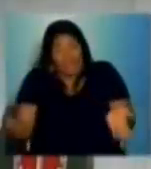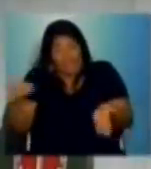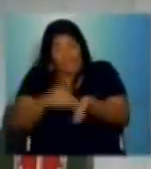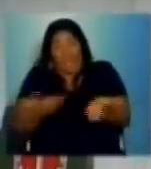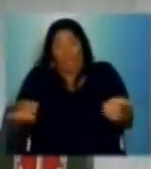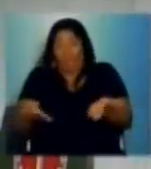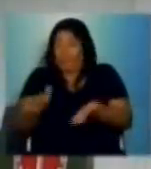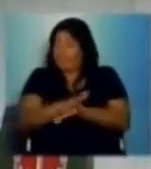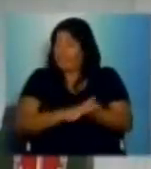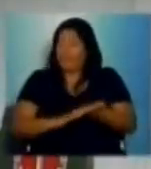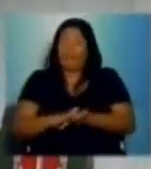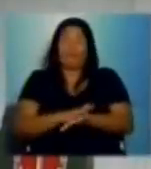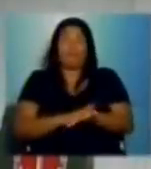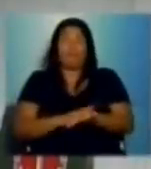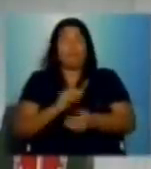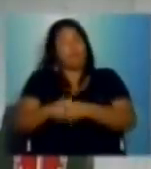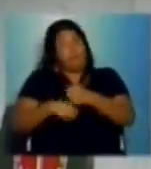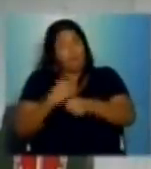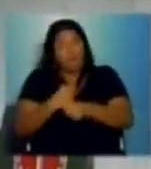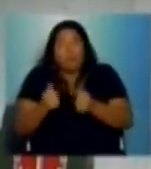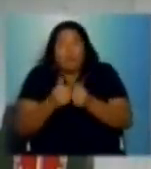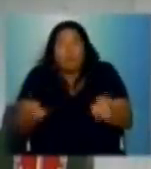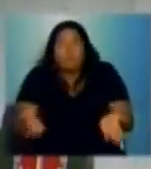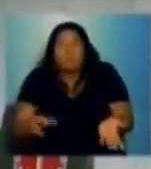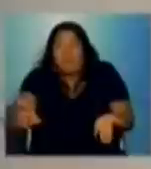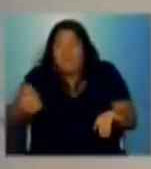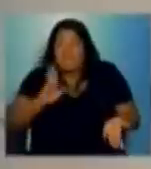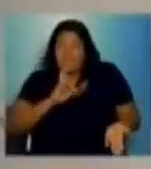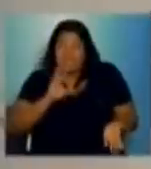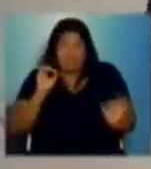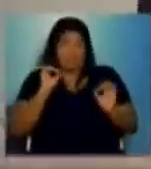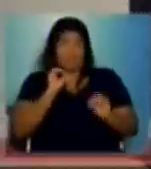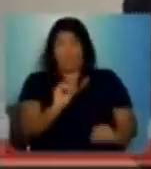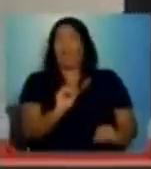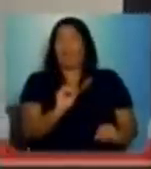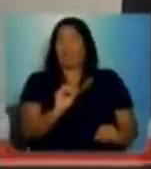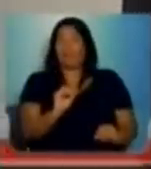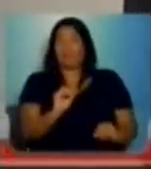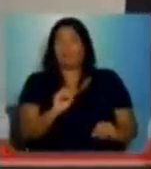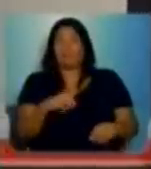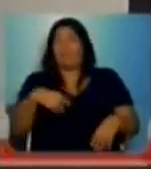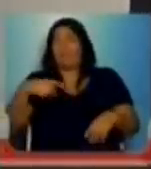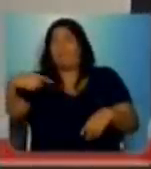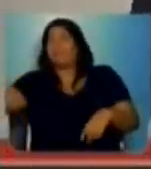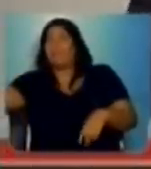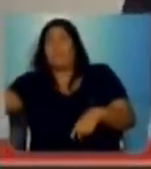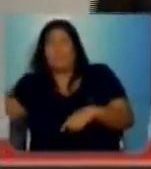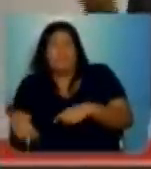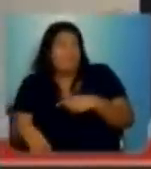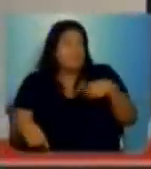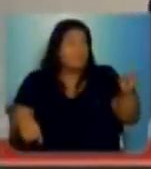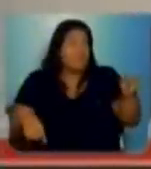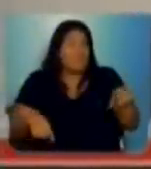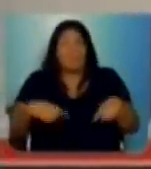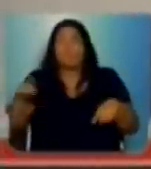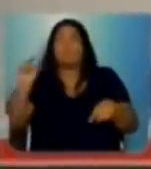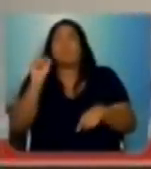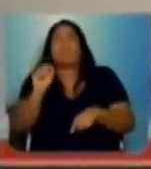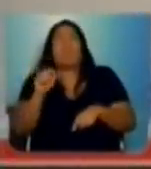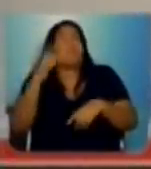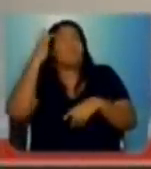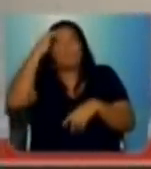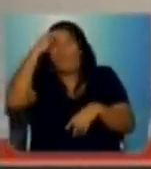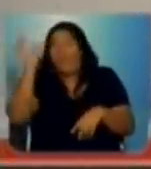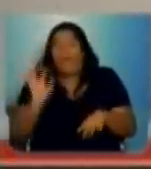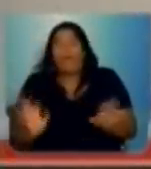agora nós iniciamos o ano e nós não temos respostas. Tem um jogo de empurra. Ninguém sabe, o secretário